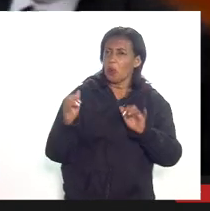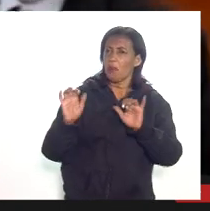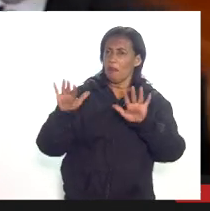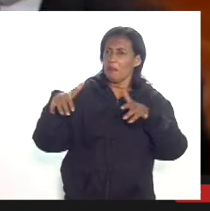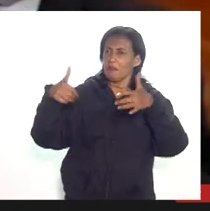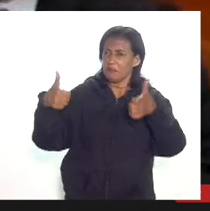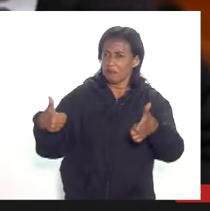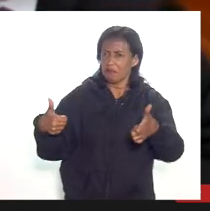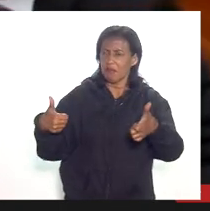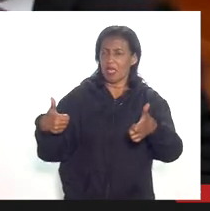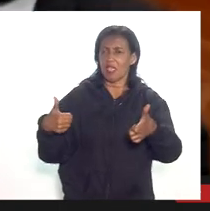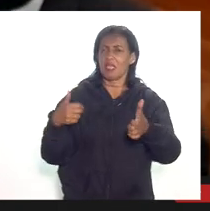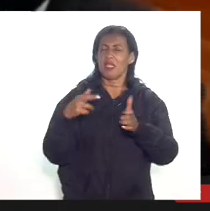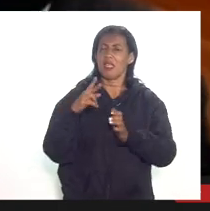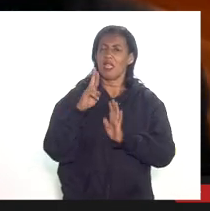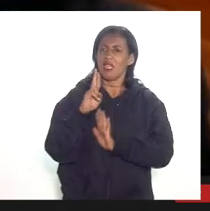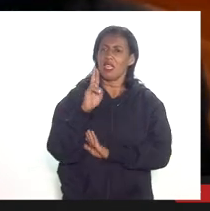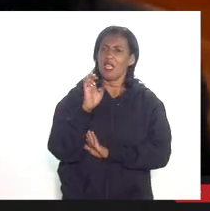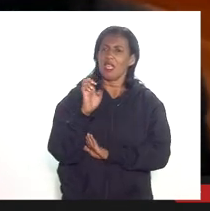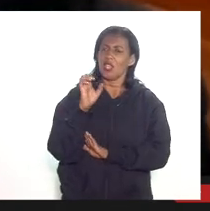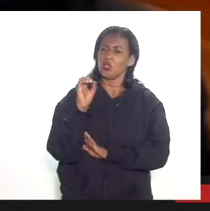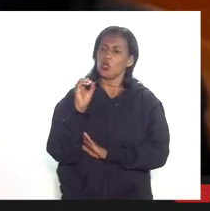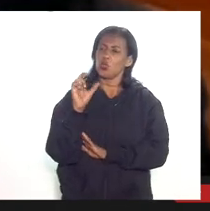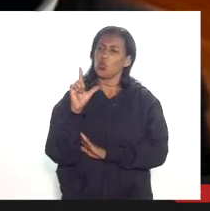resolução número 12